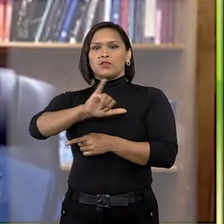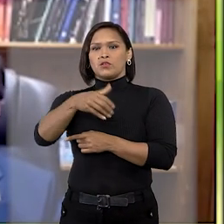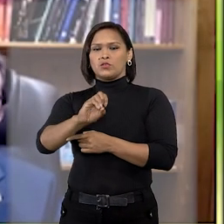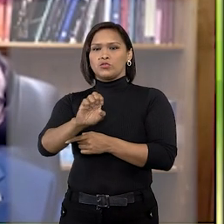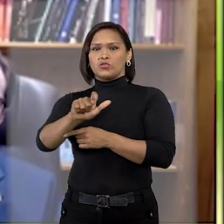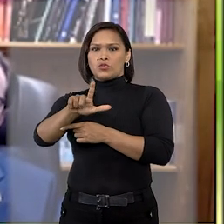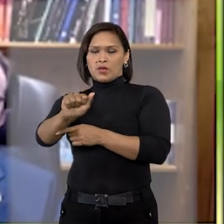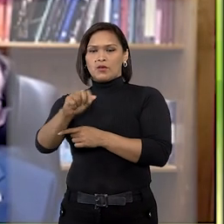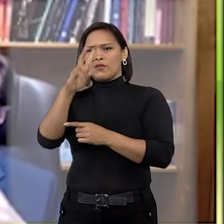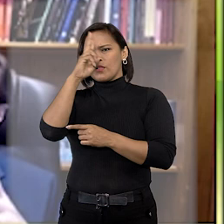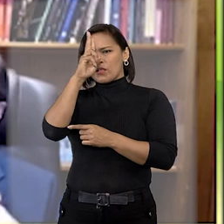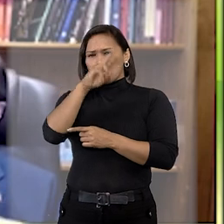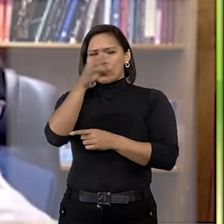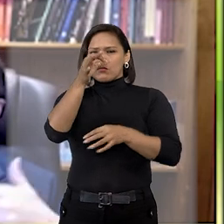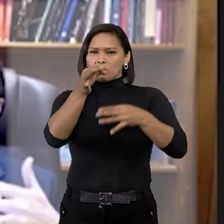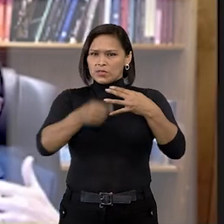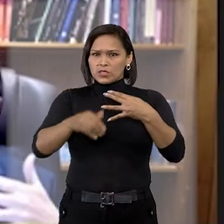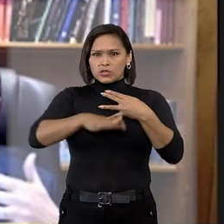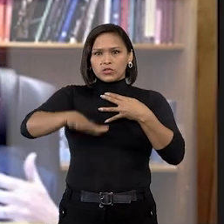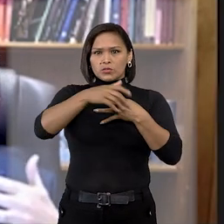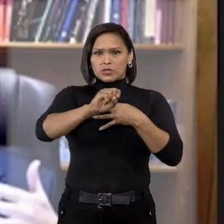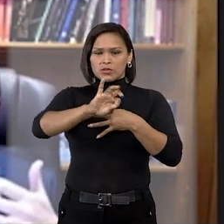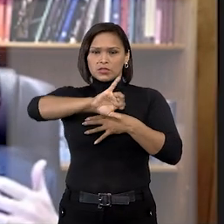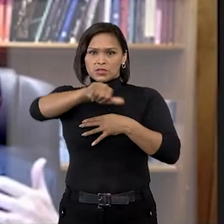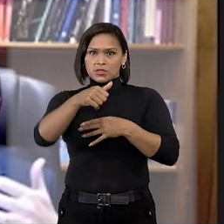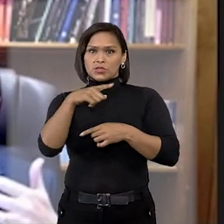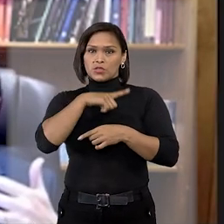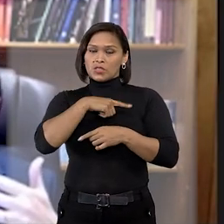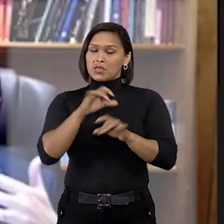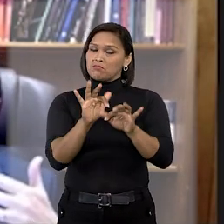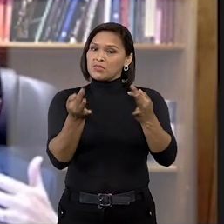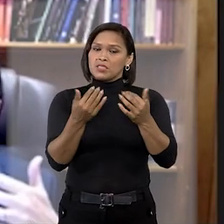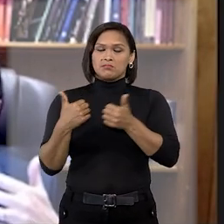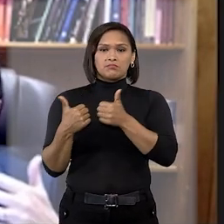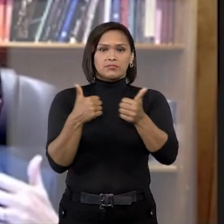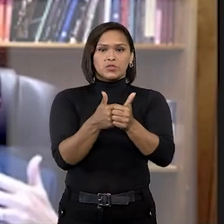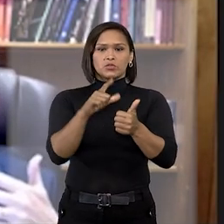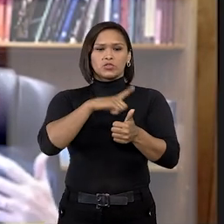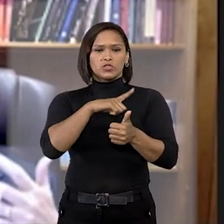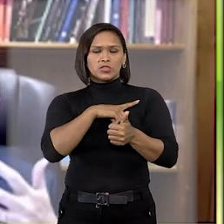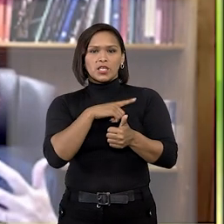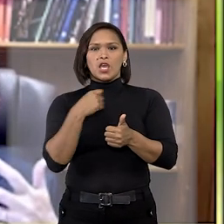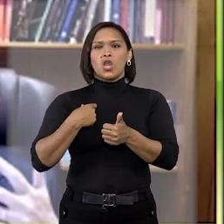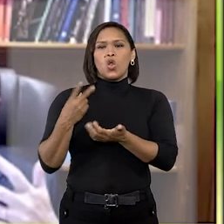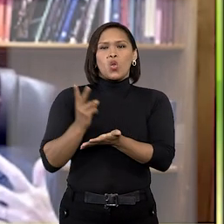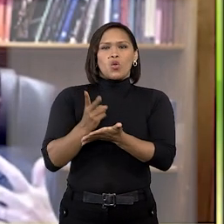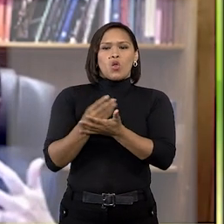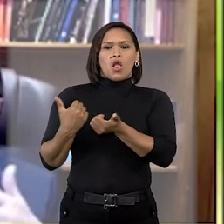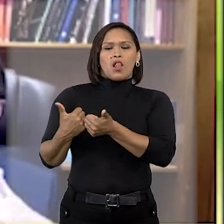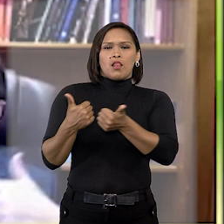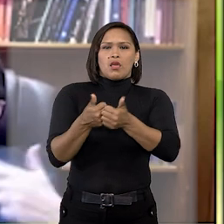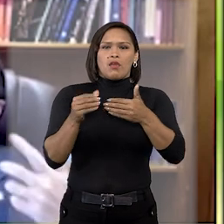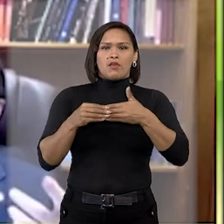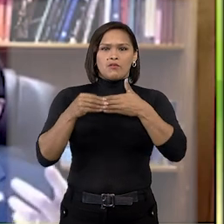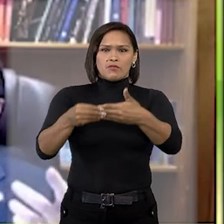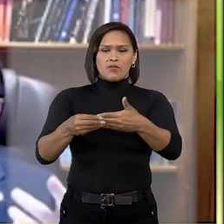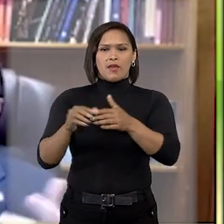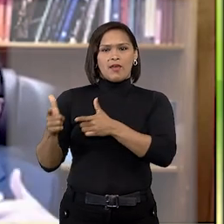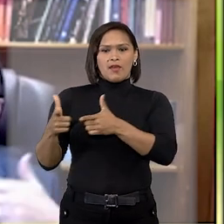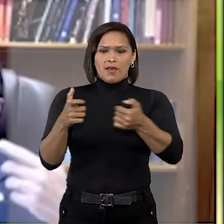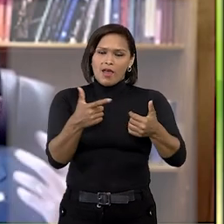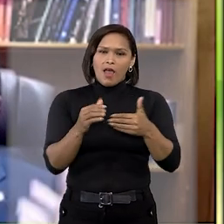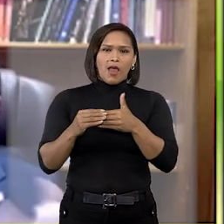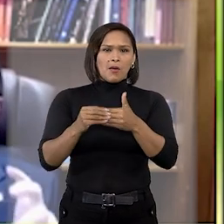Paciornik, lembrou que para a jurisprudência do STJ, a simples conduta de possuir ou portar ilegalmente arma,